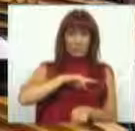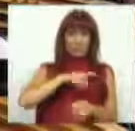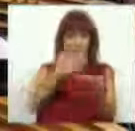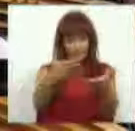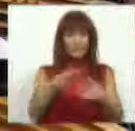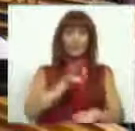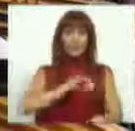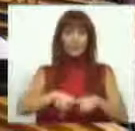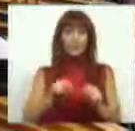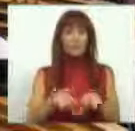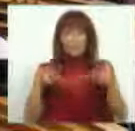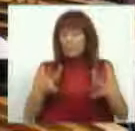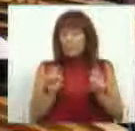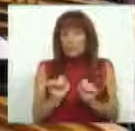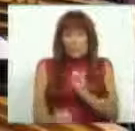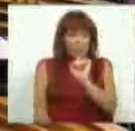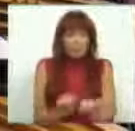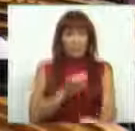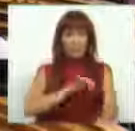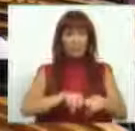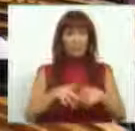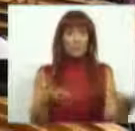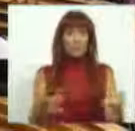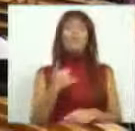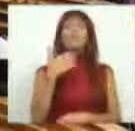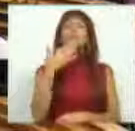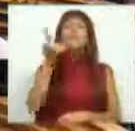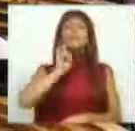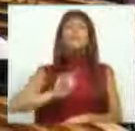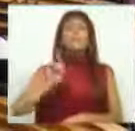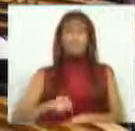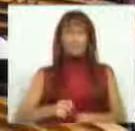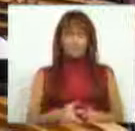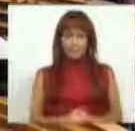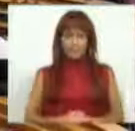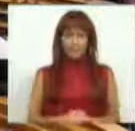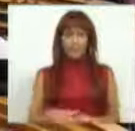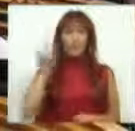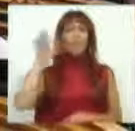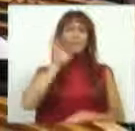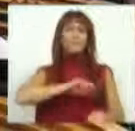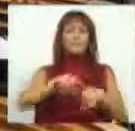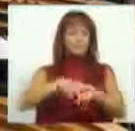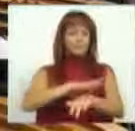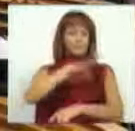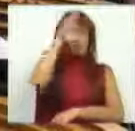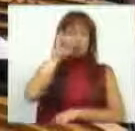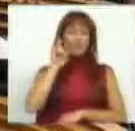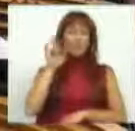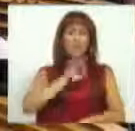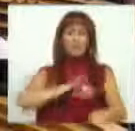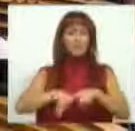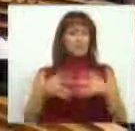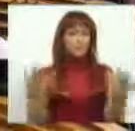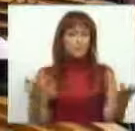Faz favor, Sr. Deputado, o método é dos deputados. Faz favor. Muito obrigado, Sr. Presidente. Sras. e Srs. Membros do Governo, Sras. e